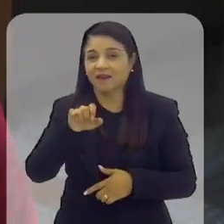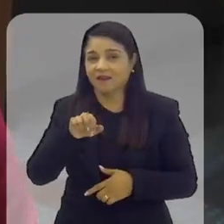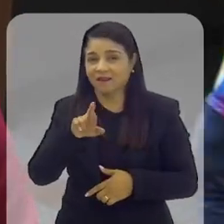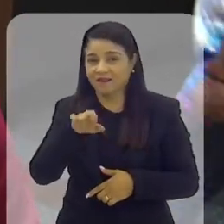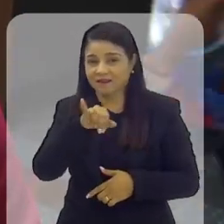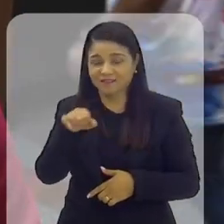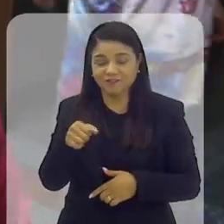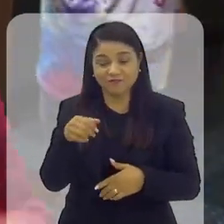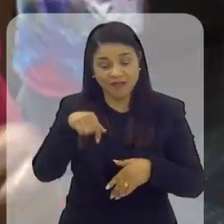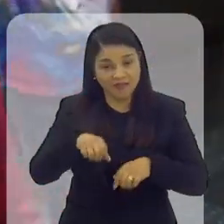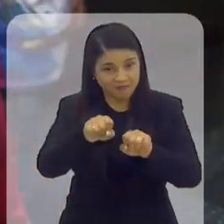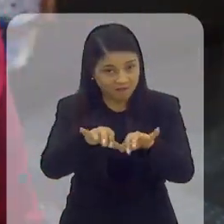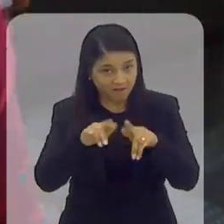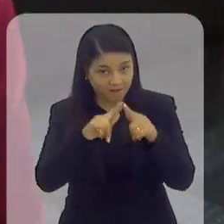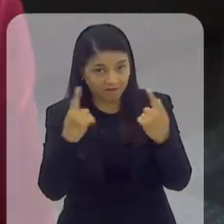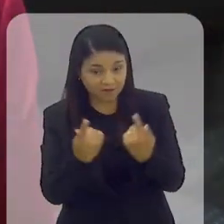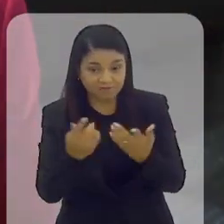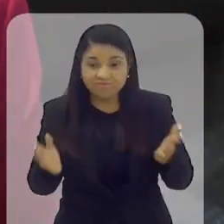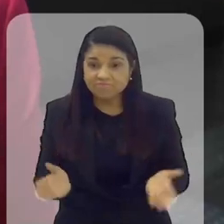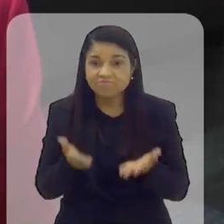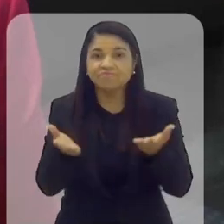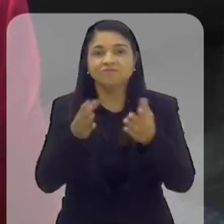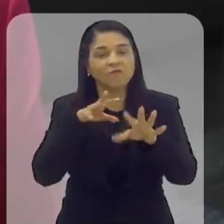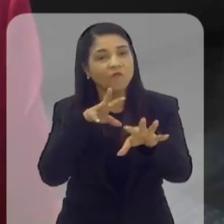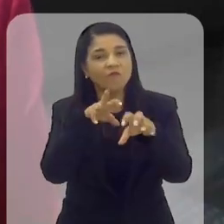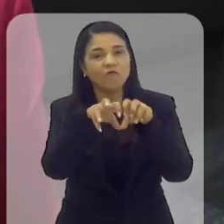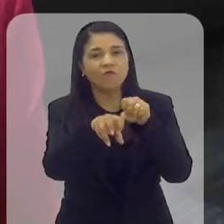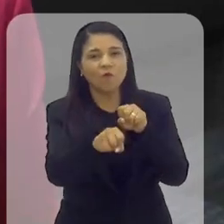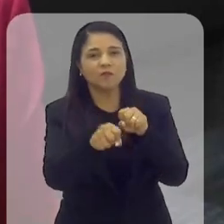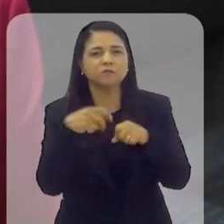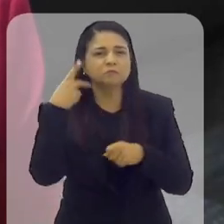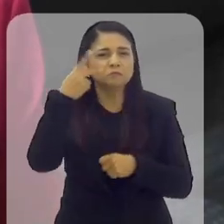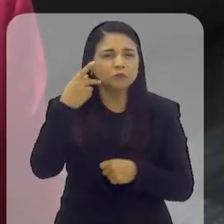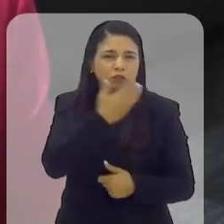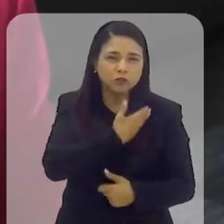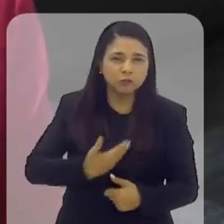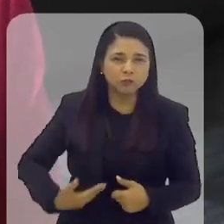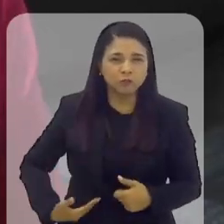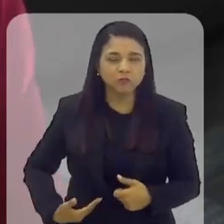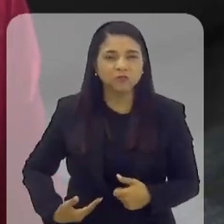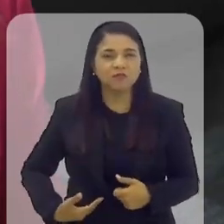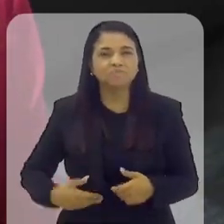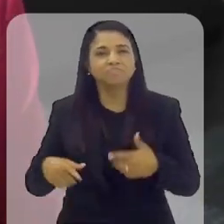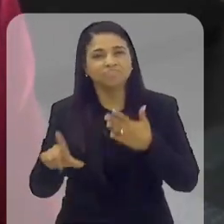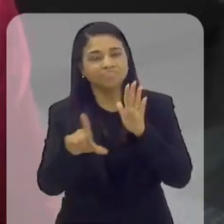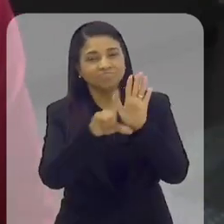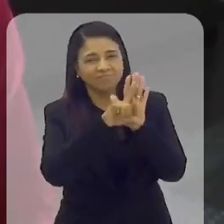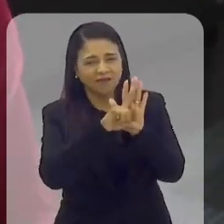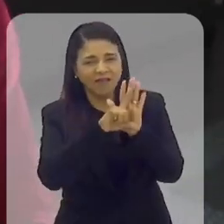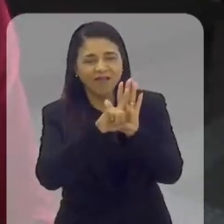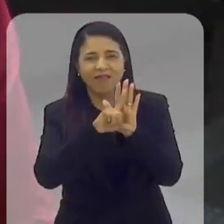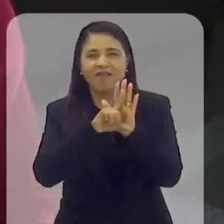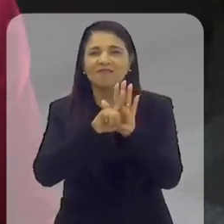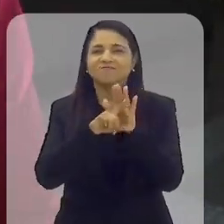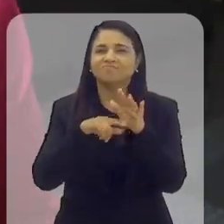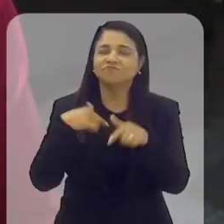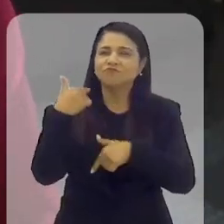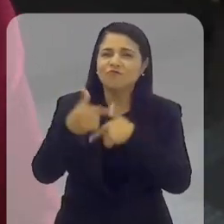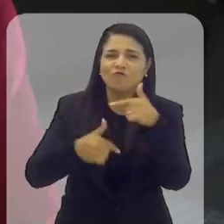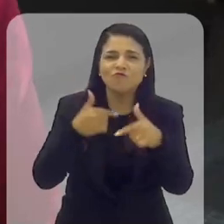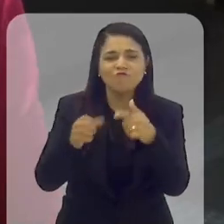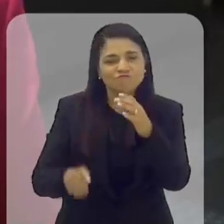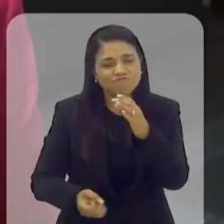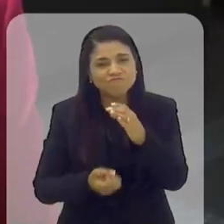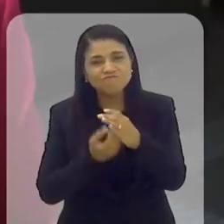para que a gente possa, na casa, incentivar essa formação de políticas públicas, de legislativa, de